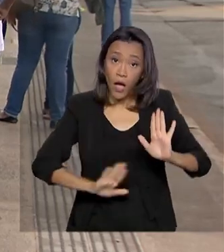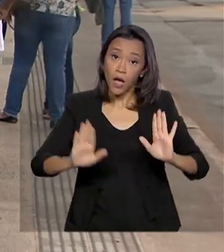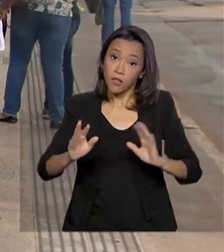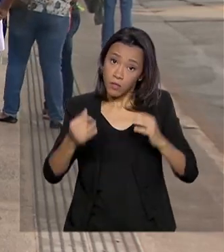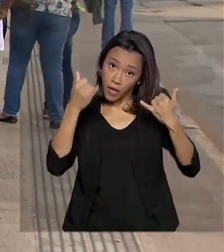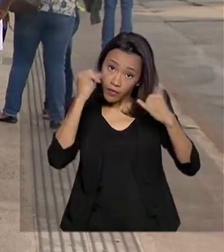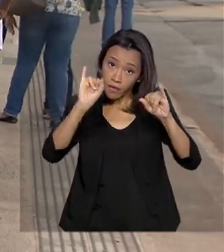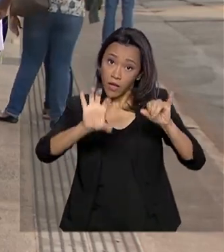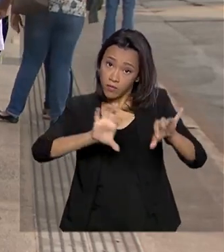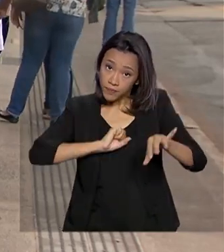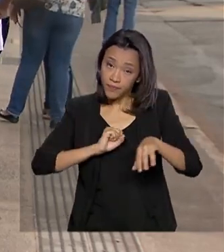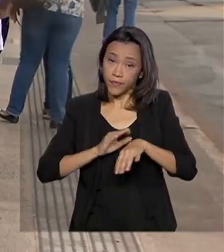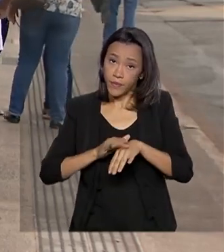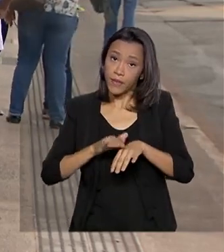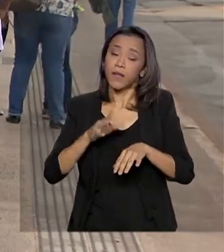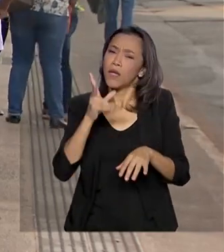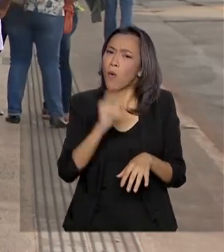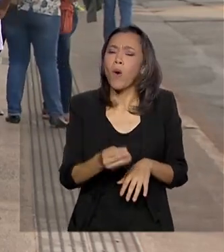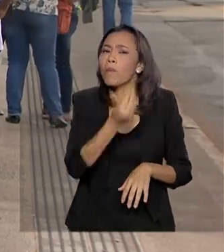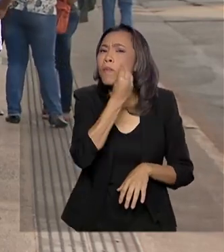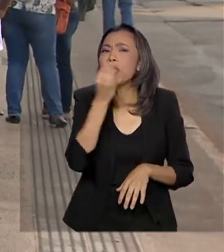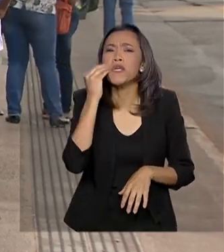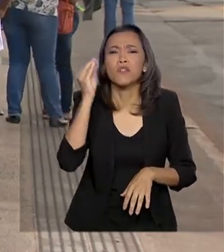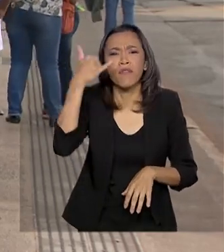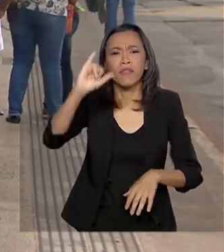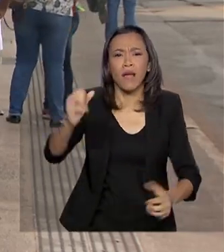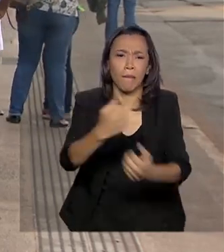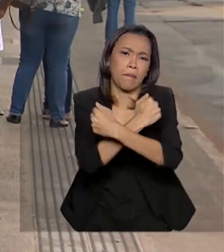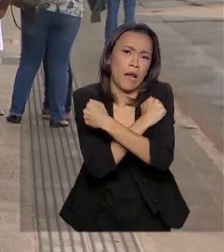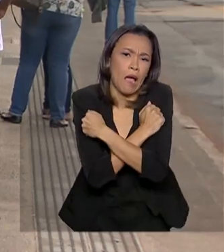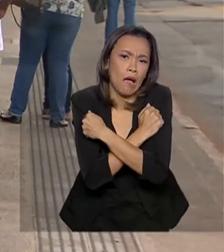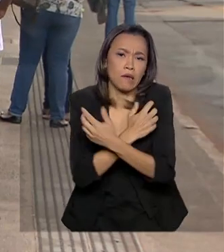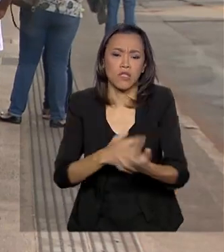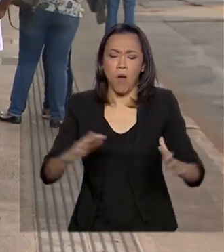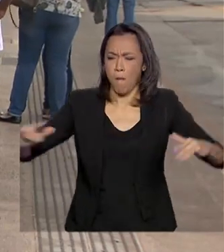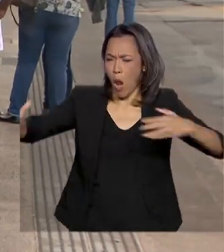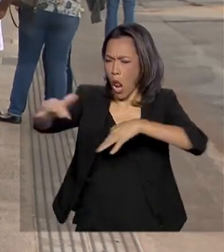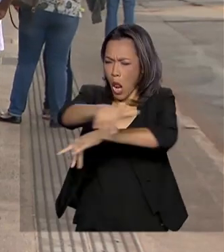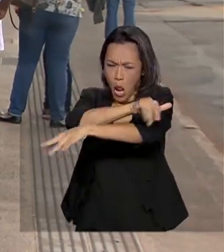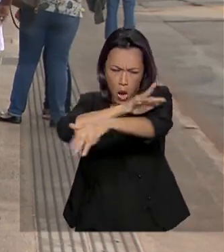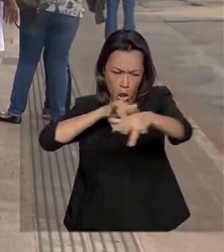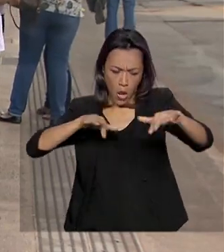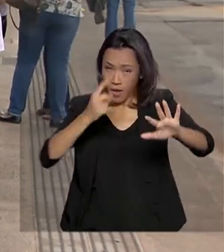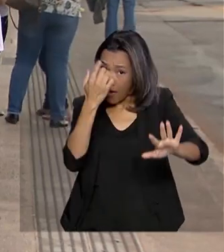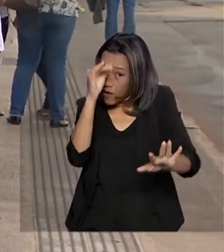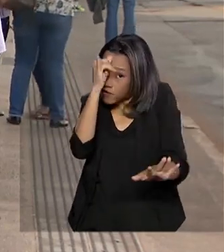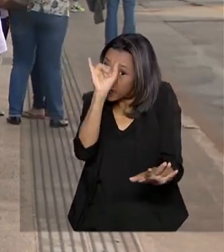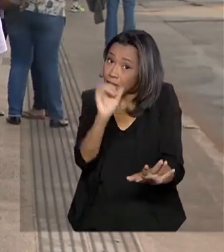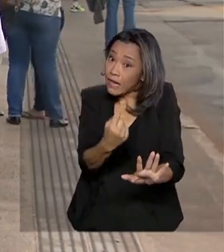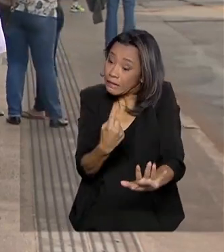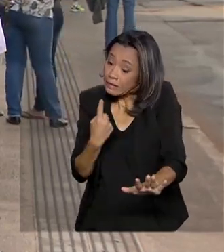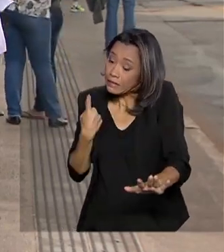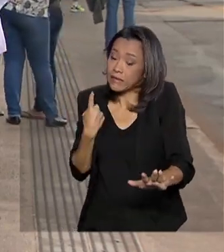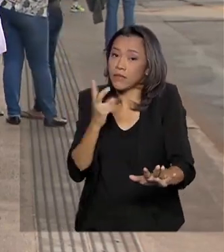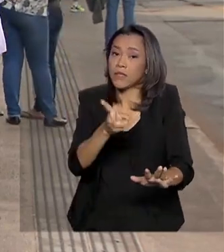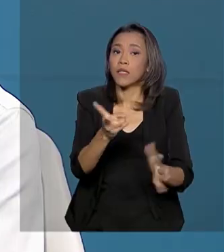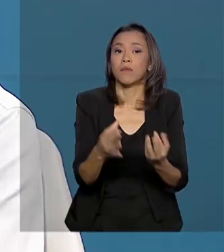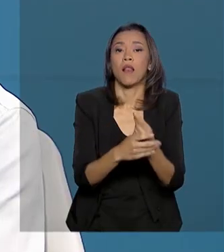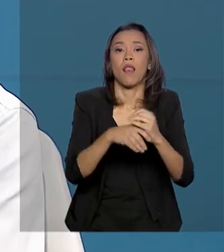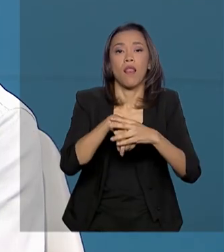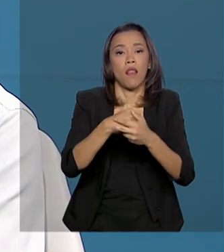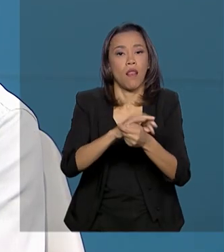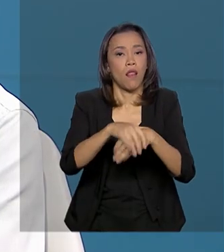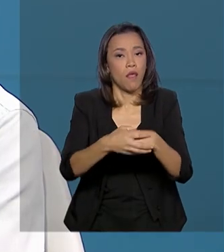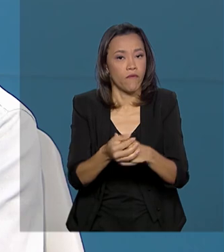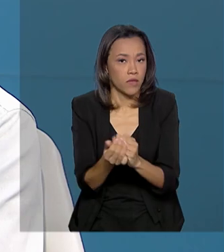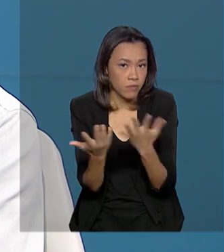são os mesmos. Evitar beijos e abraços, locais com muita gente reunida e sempre lavar as mãos. O